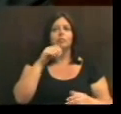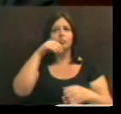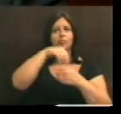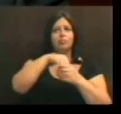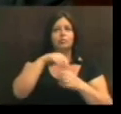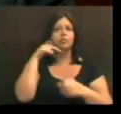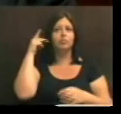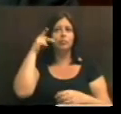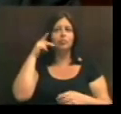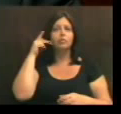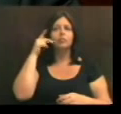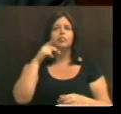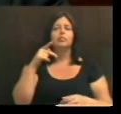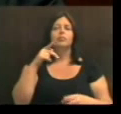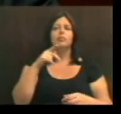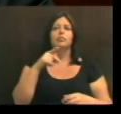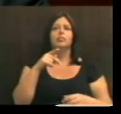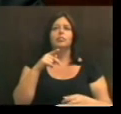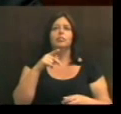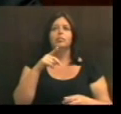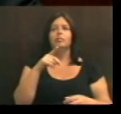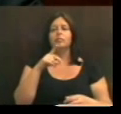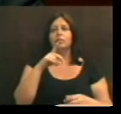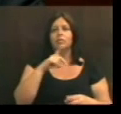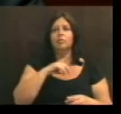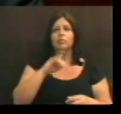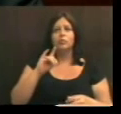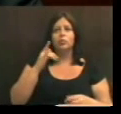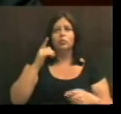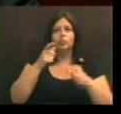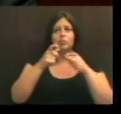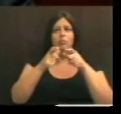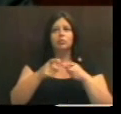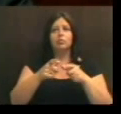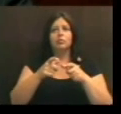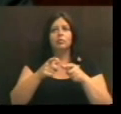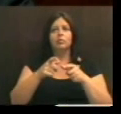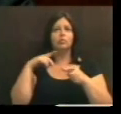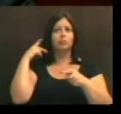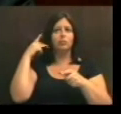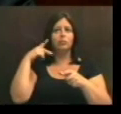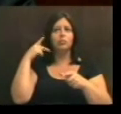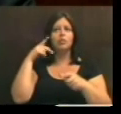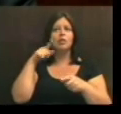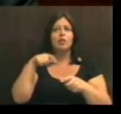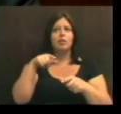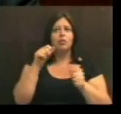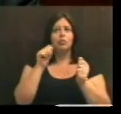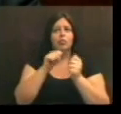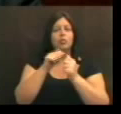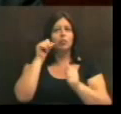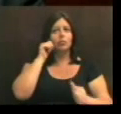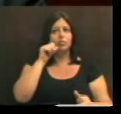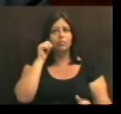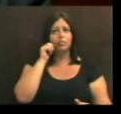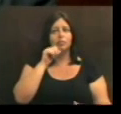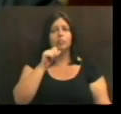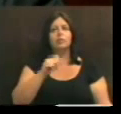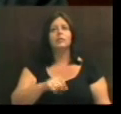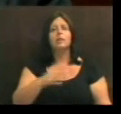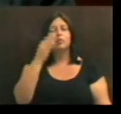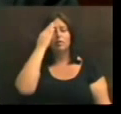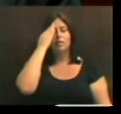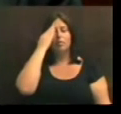últimos lugares de ocupação na política pelas mulheres. Sabemos que as